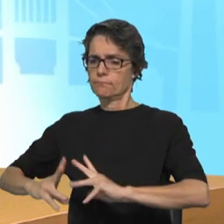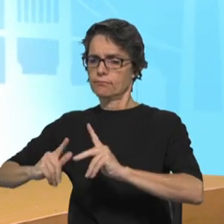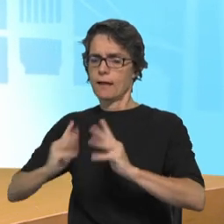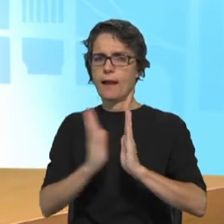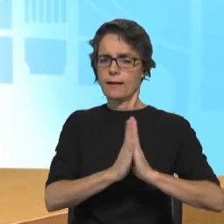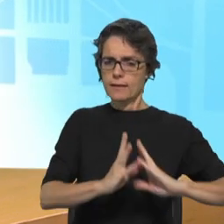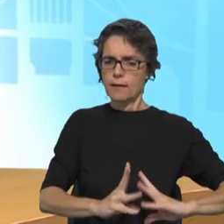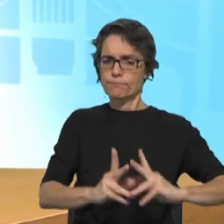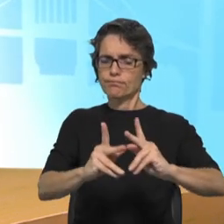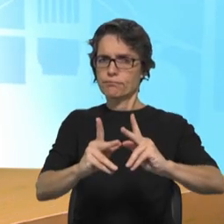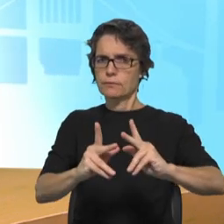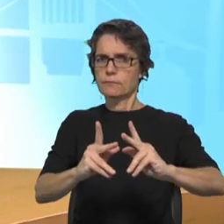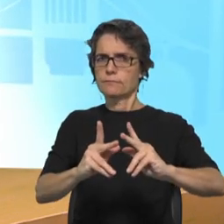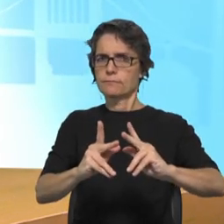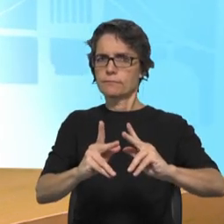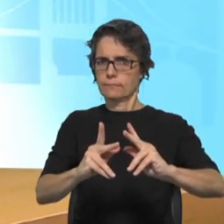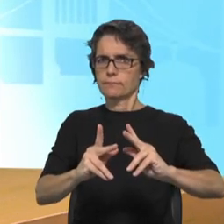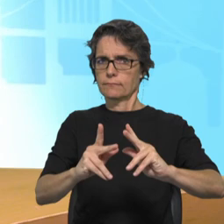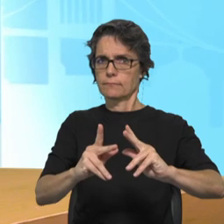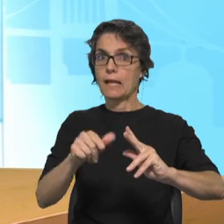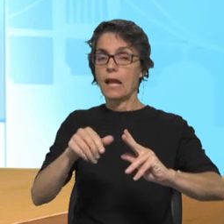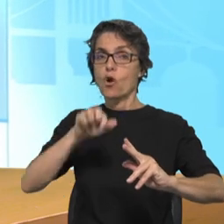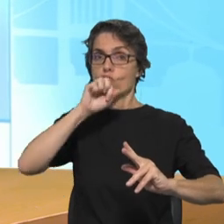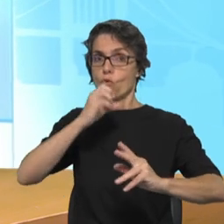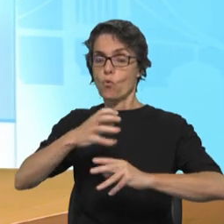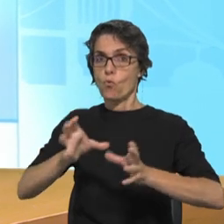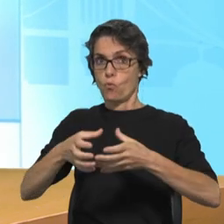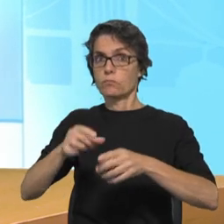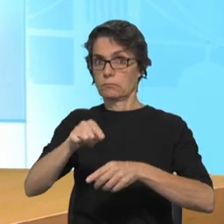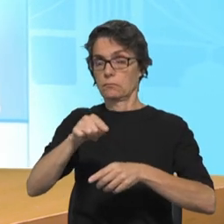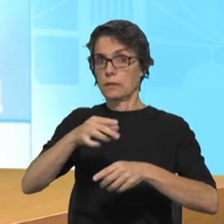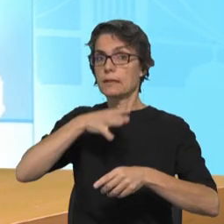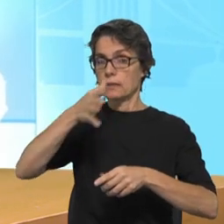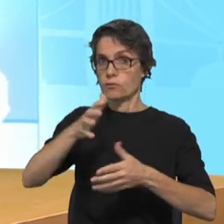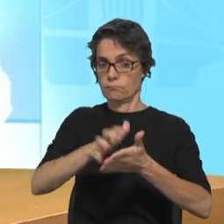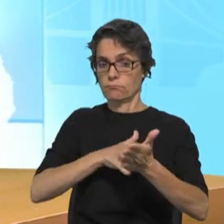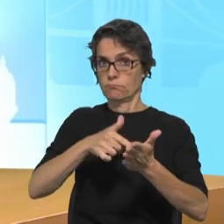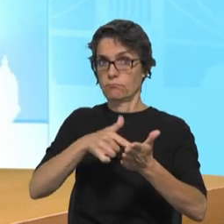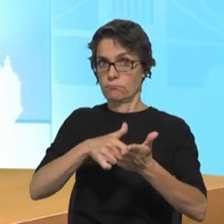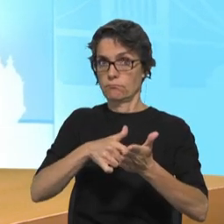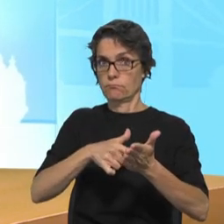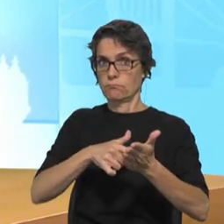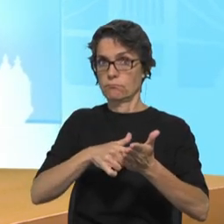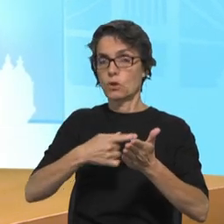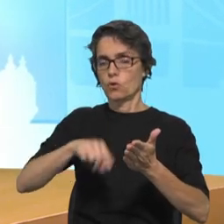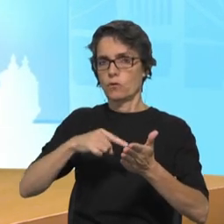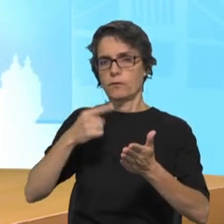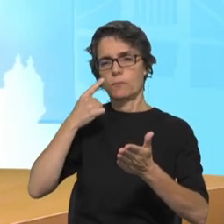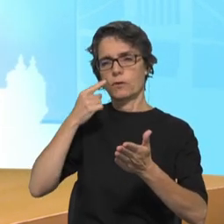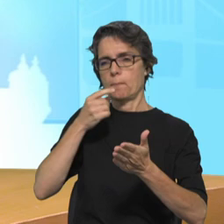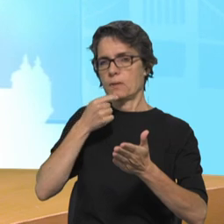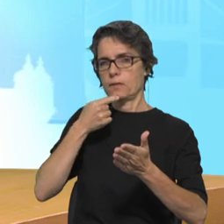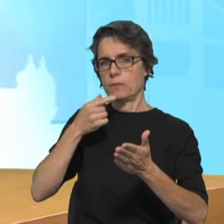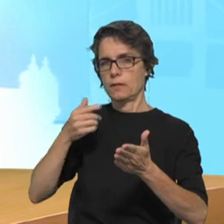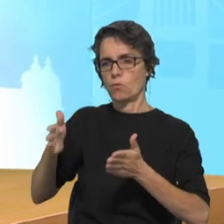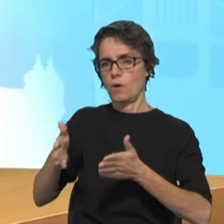a Conferência Episcopal faz justamente notar na sua nota pastoral, temos que ler os sinais dos tempos à luz da fé.